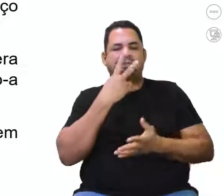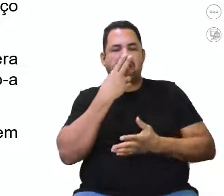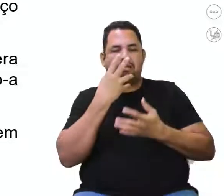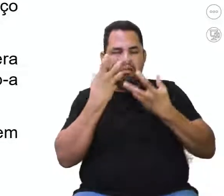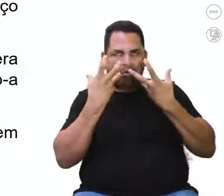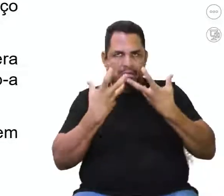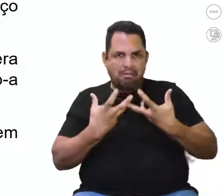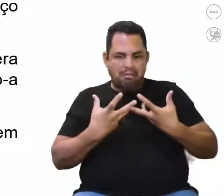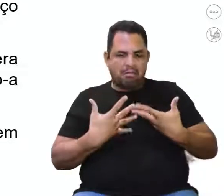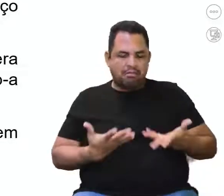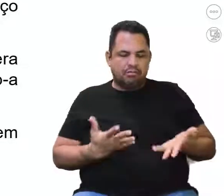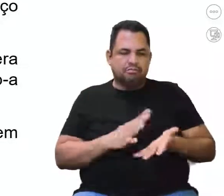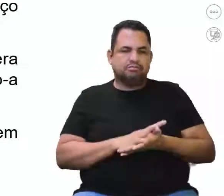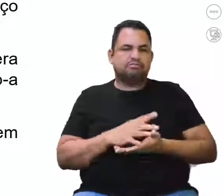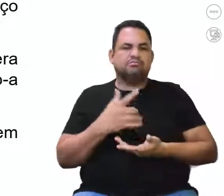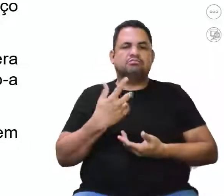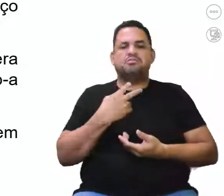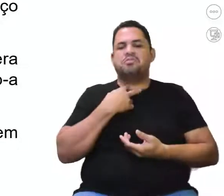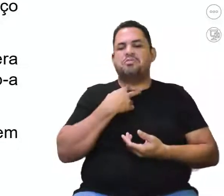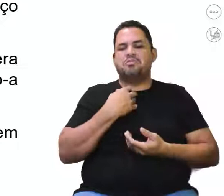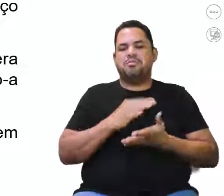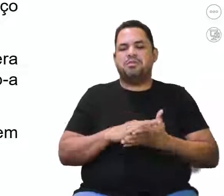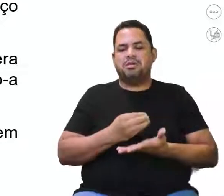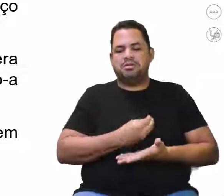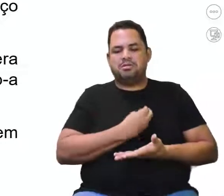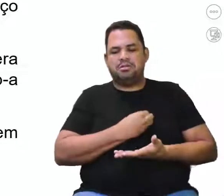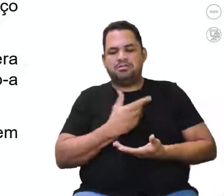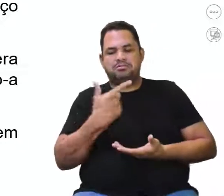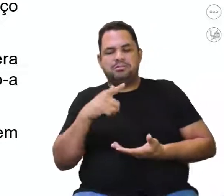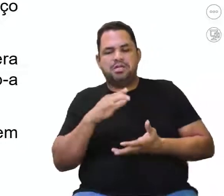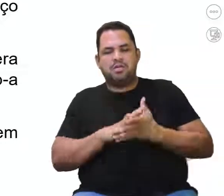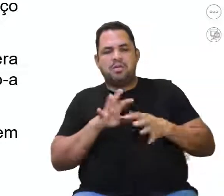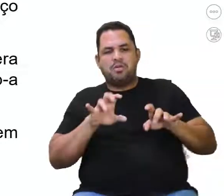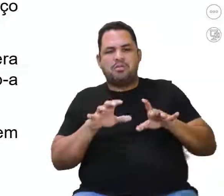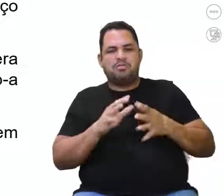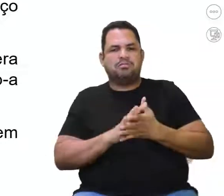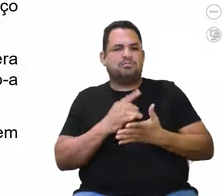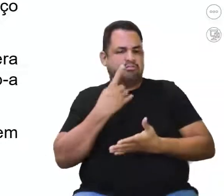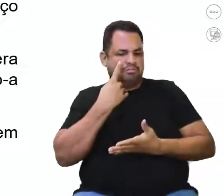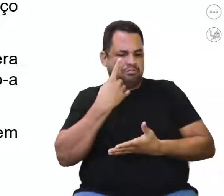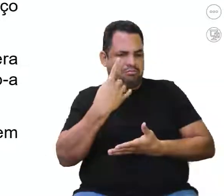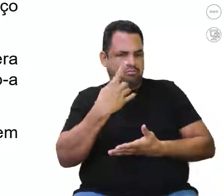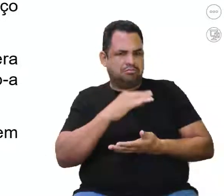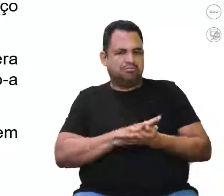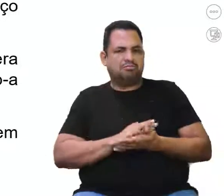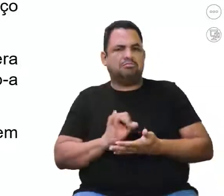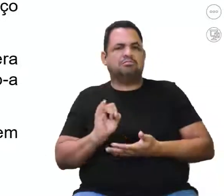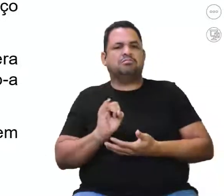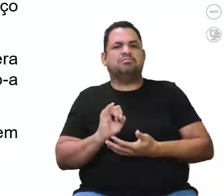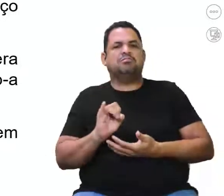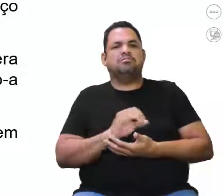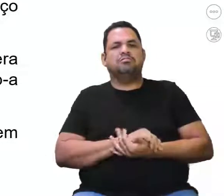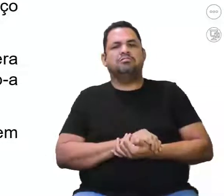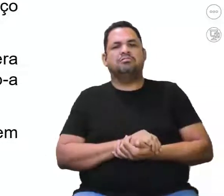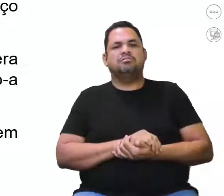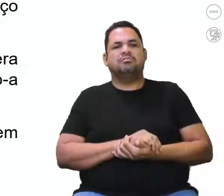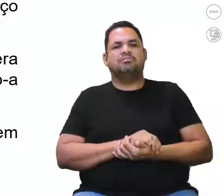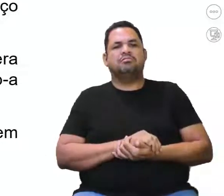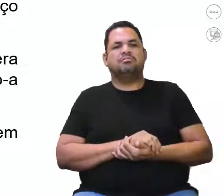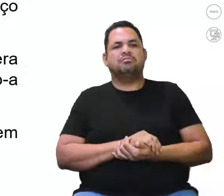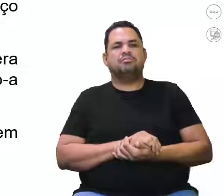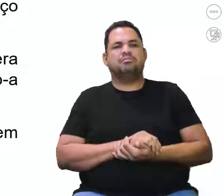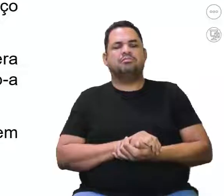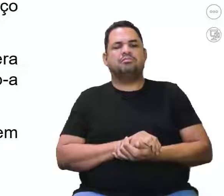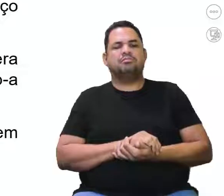cansada, estava falando que não pode viver sem um computador. Vocês analisaram bem a imagem, vou voltar ela novamente.